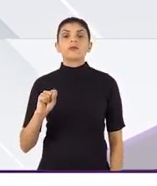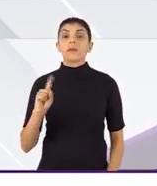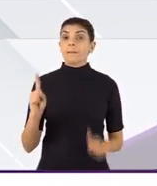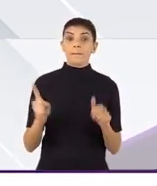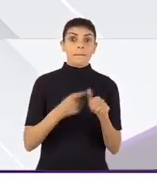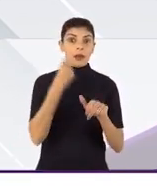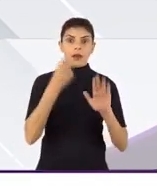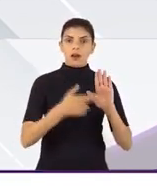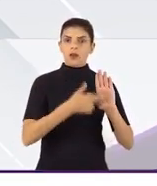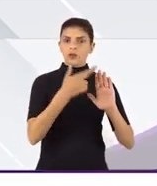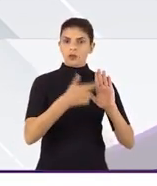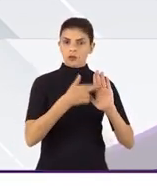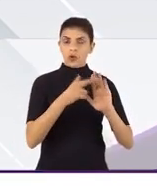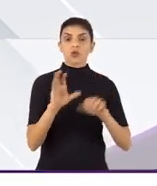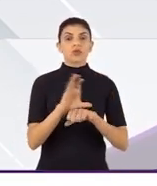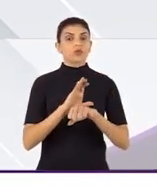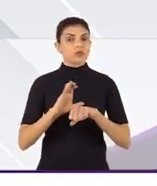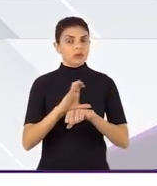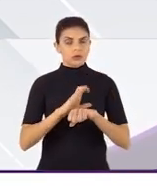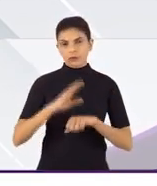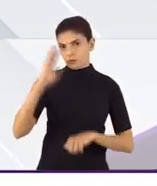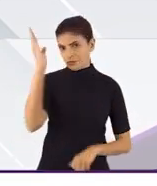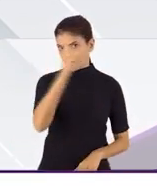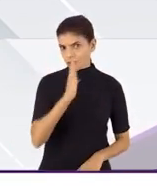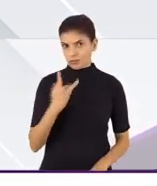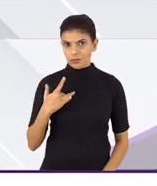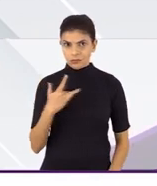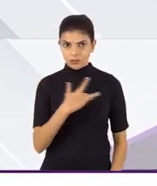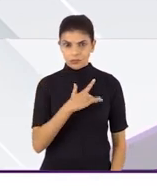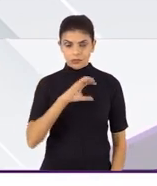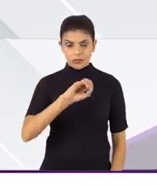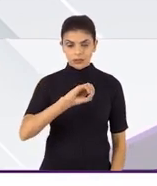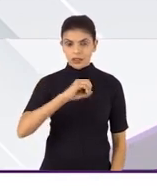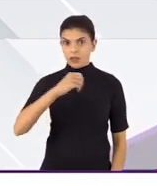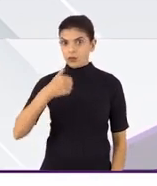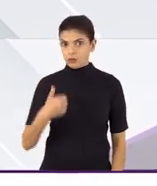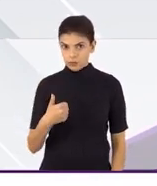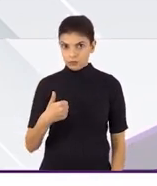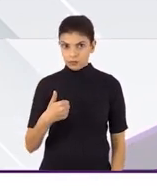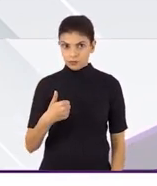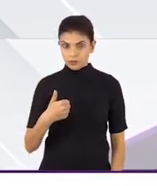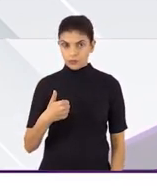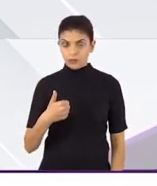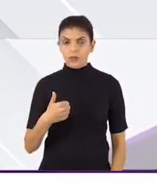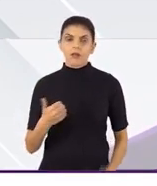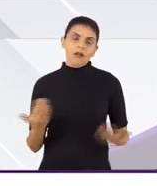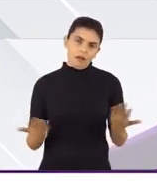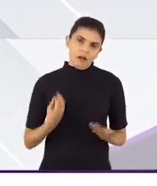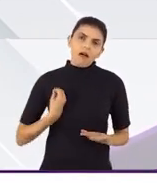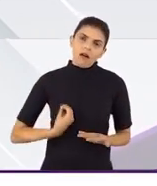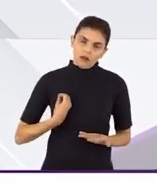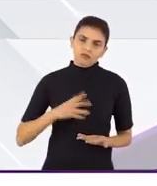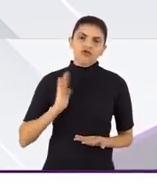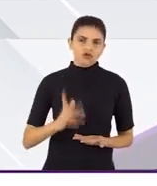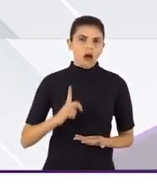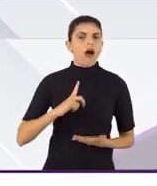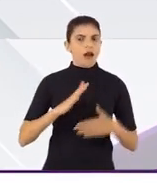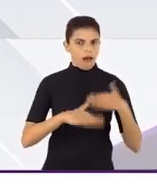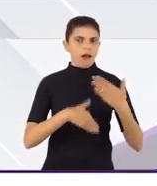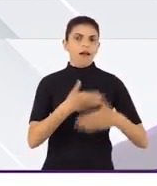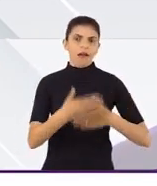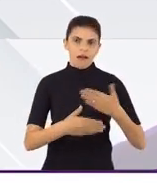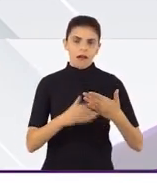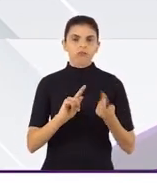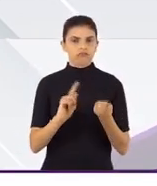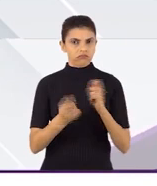que é a resolução do Conselho Nacional de Saúde 01, que atualmente já